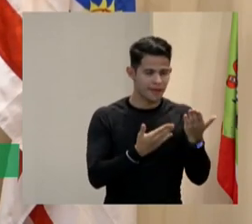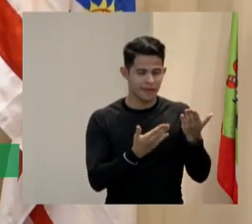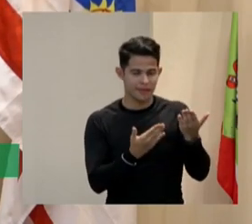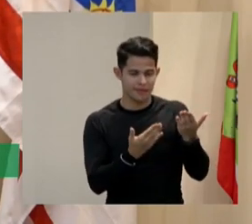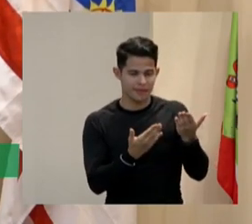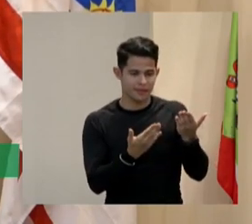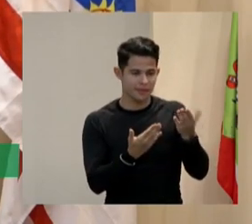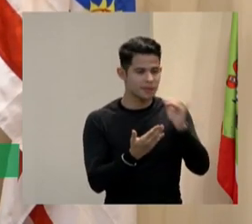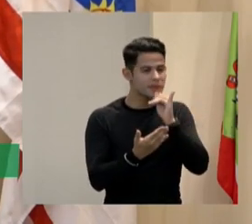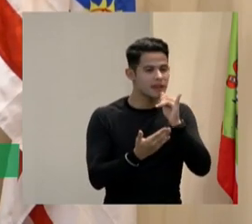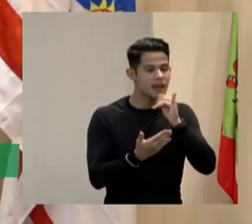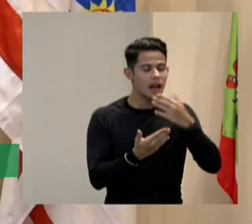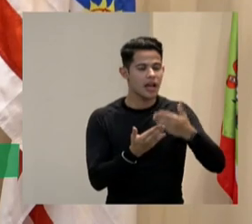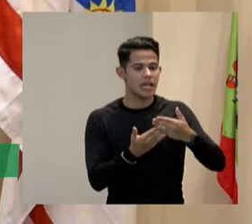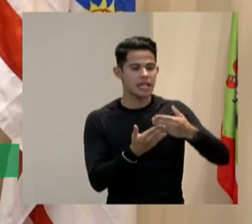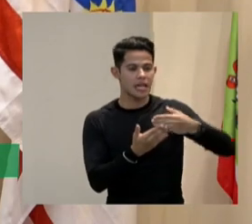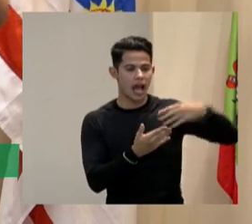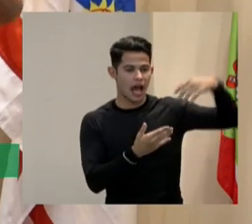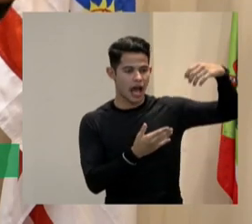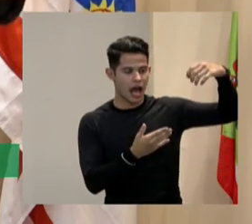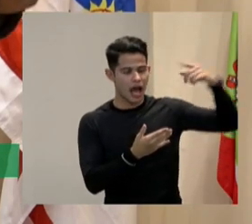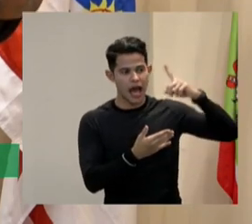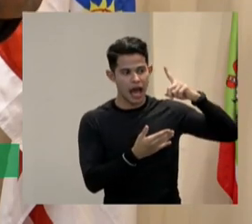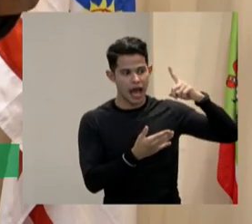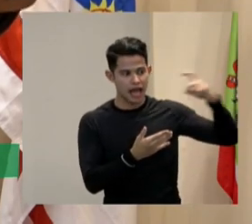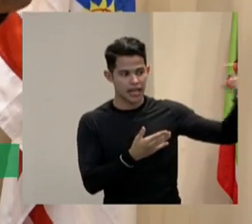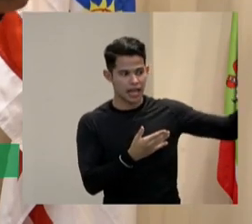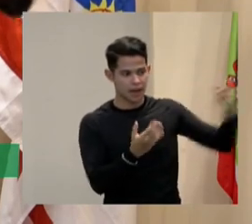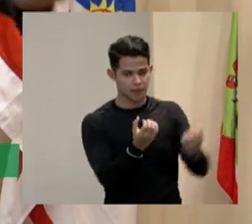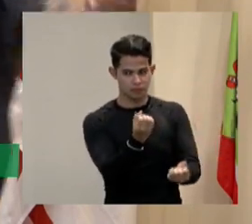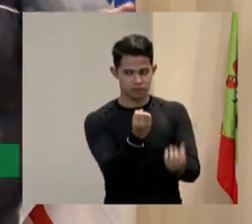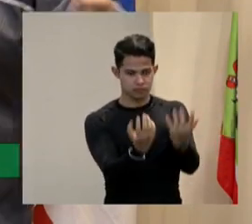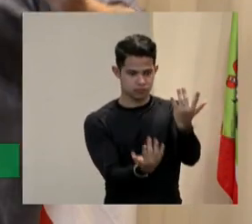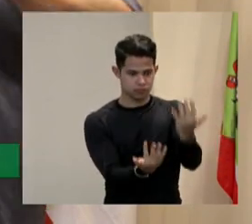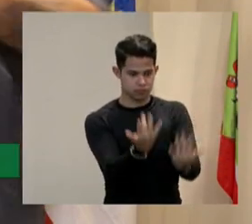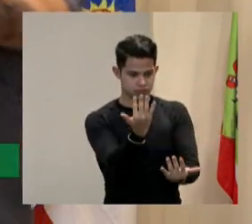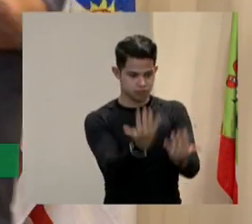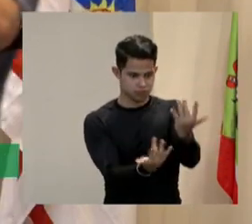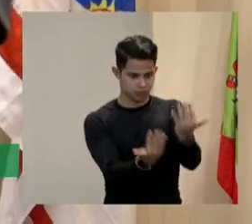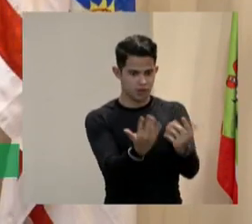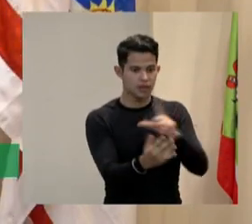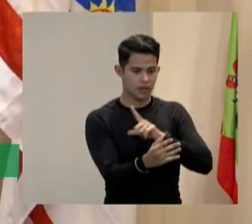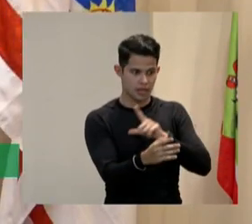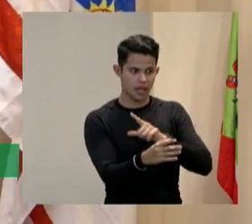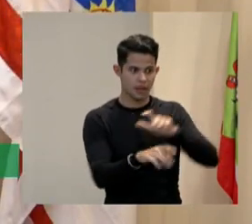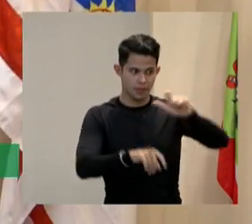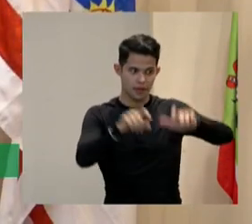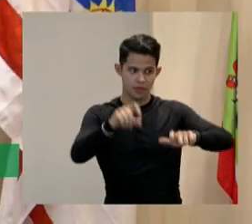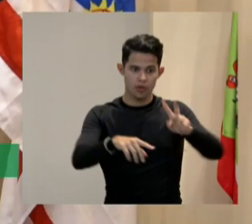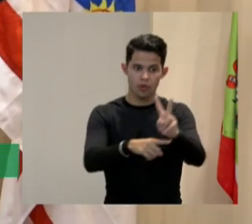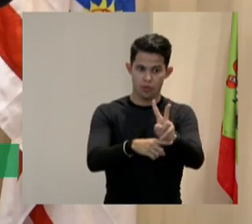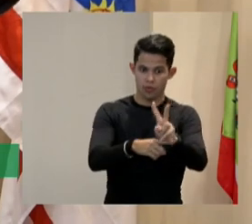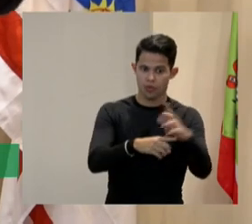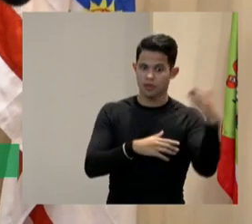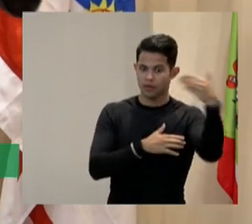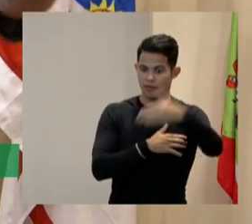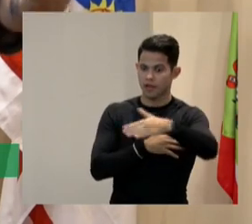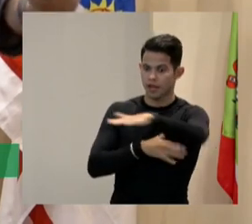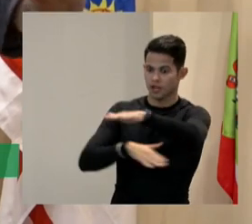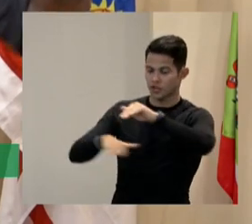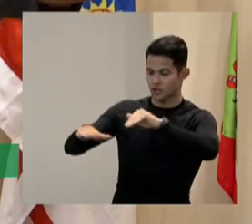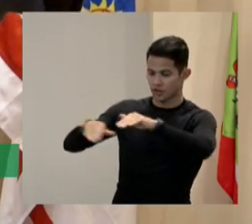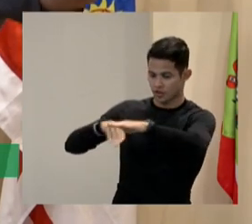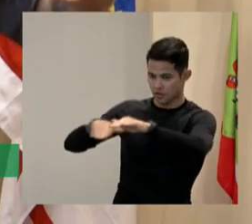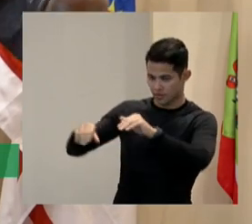alarme de incêndio a gente tem as pessoas que cuidam que vai lá e vai chamar então existem sim esse apadrinhamento que a gente